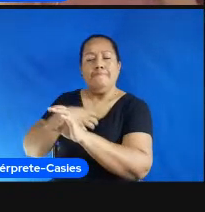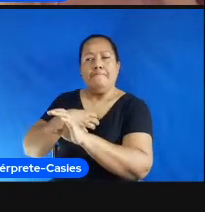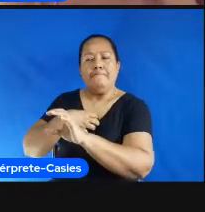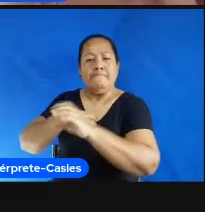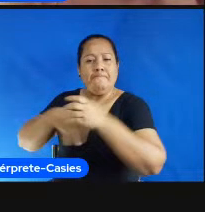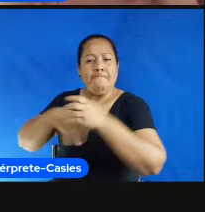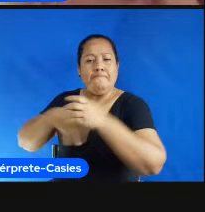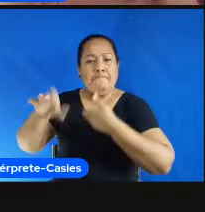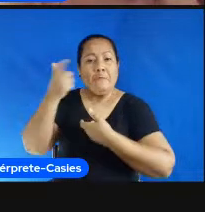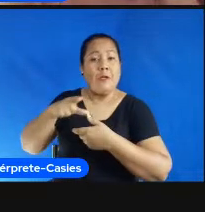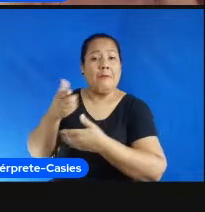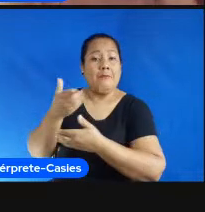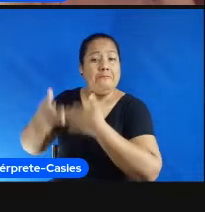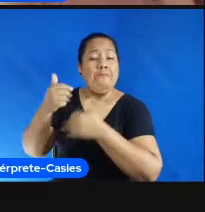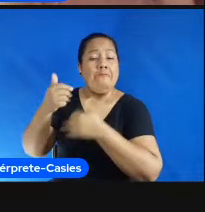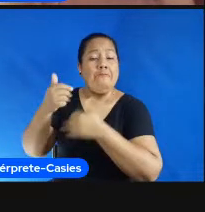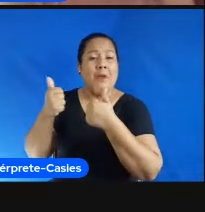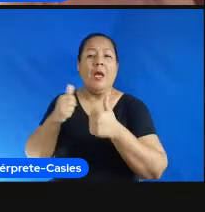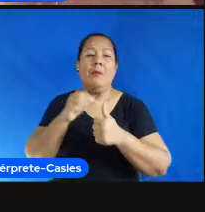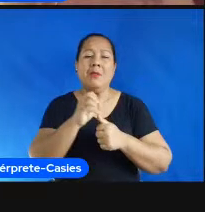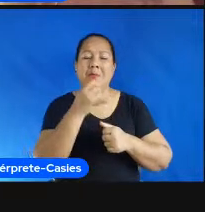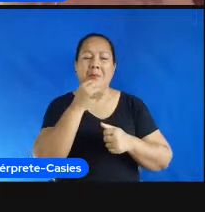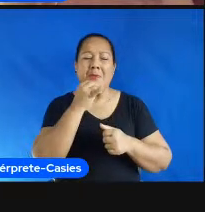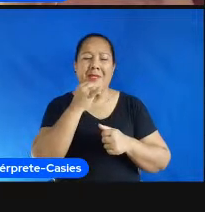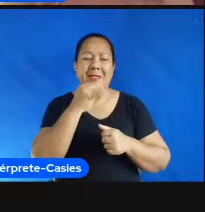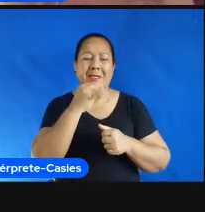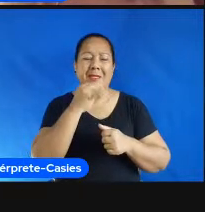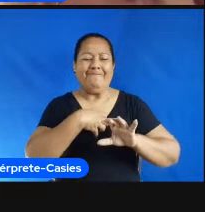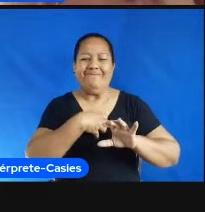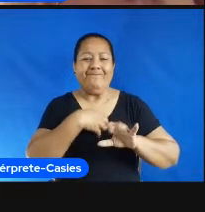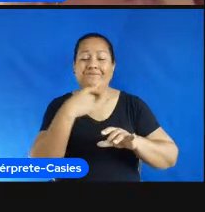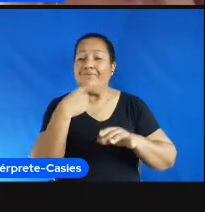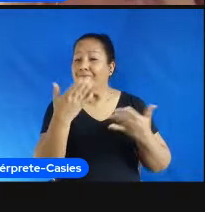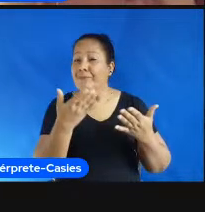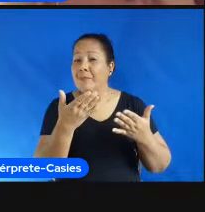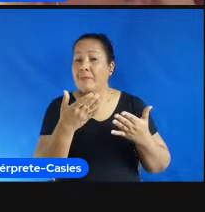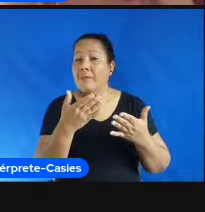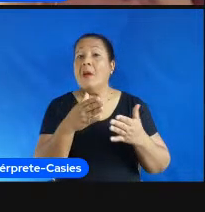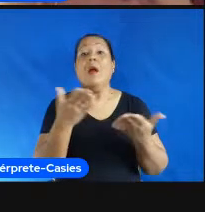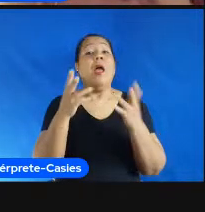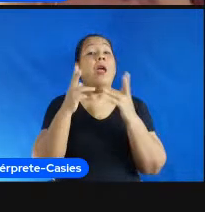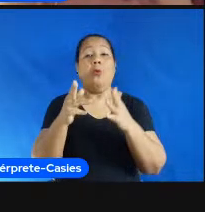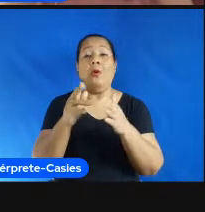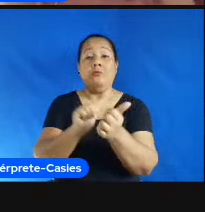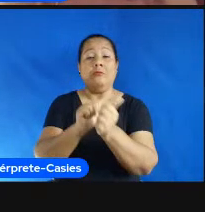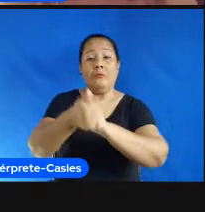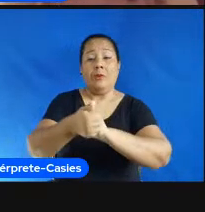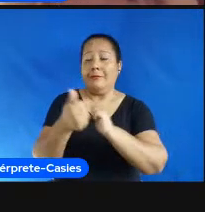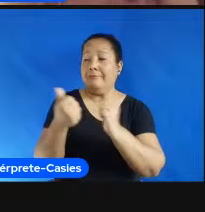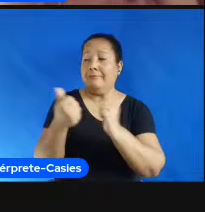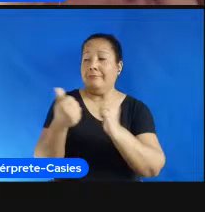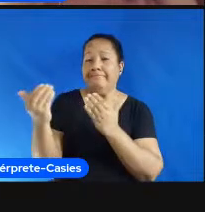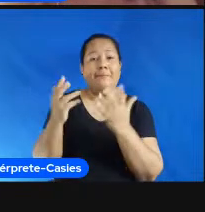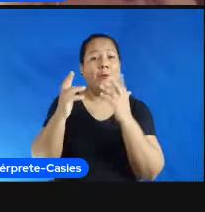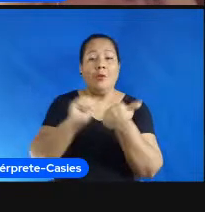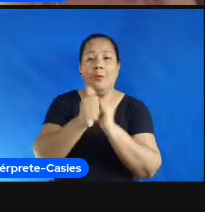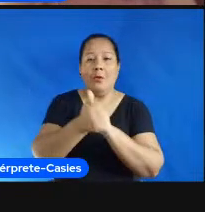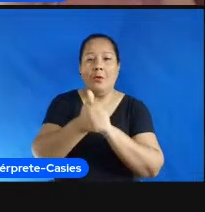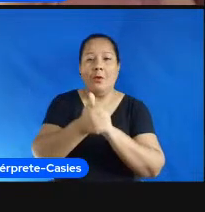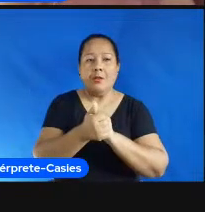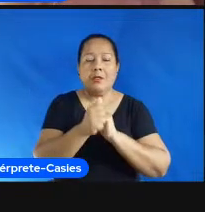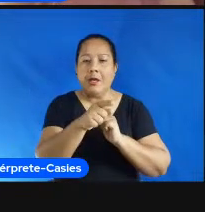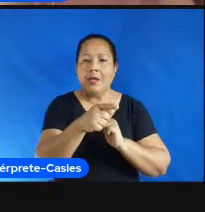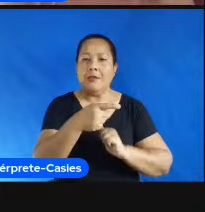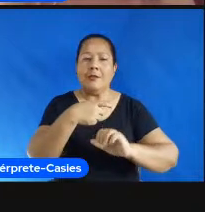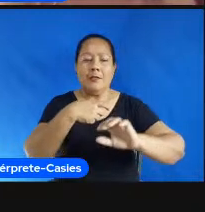mas pelo menos nessa pesquisa não pareceu não foi o dado mais marcante não foi a relação mais forte quando a gente vai